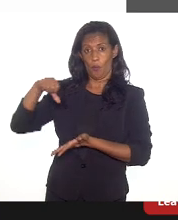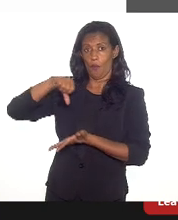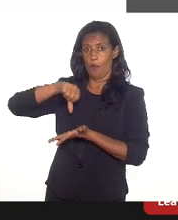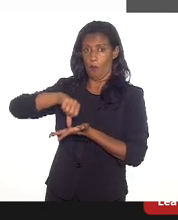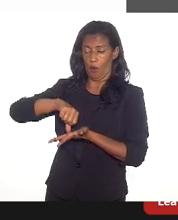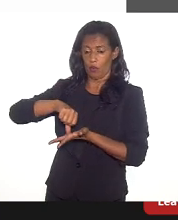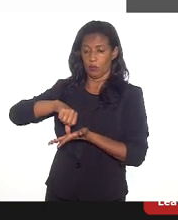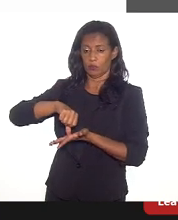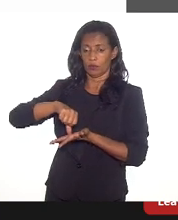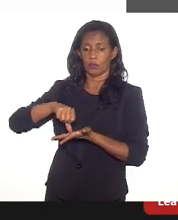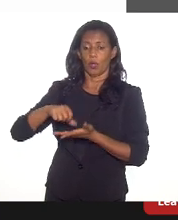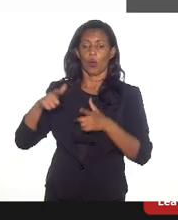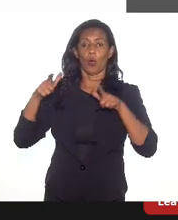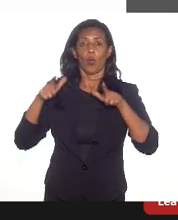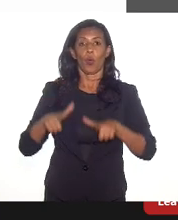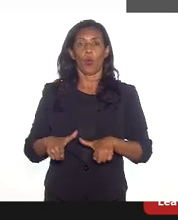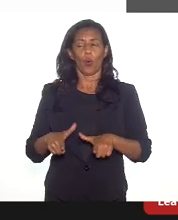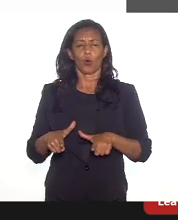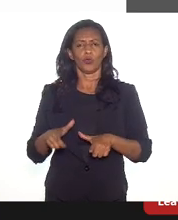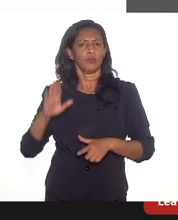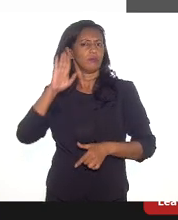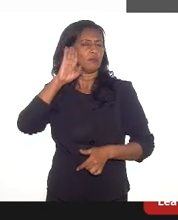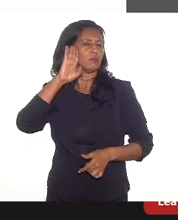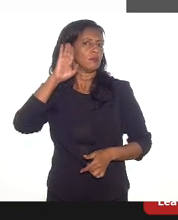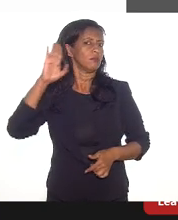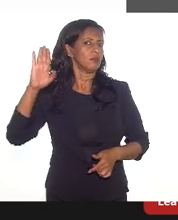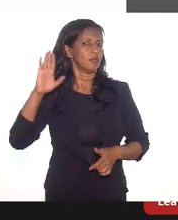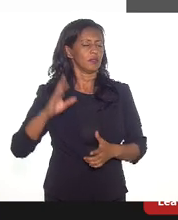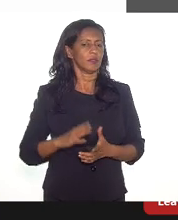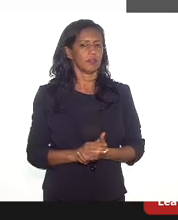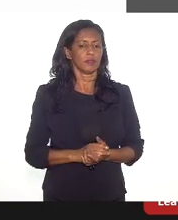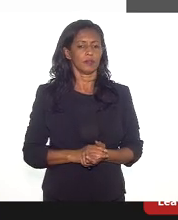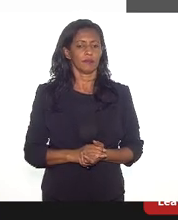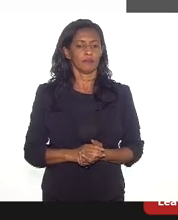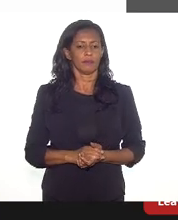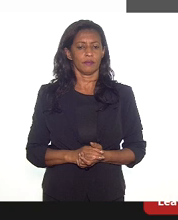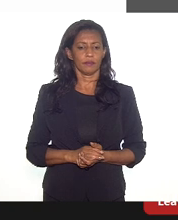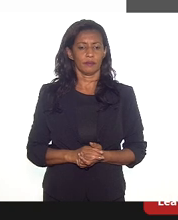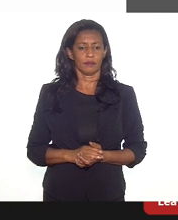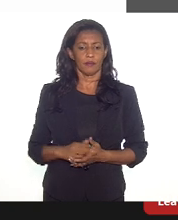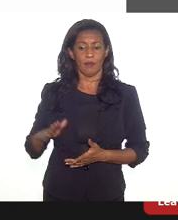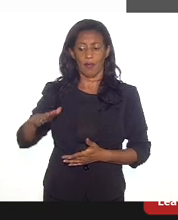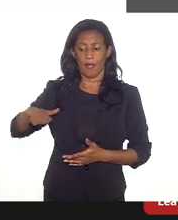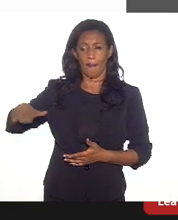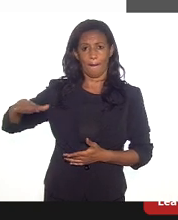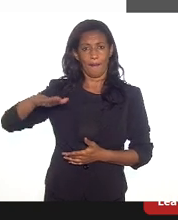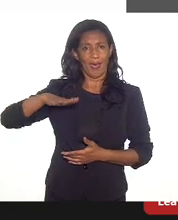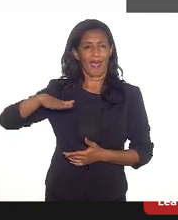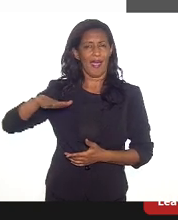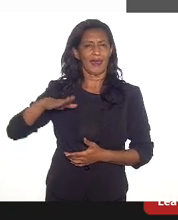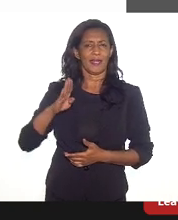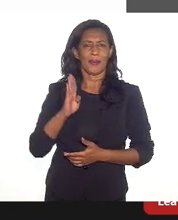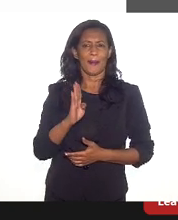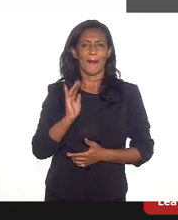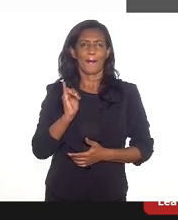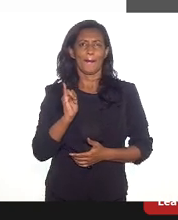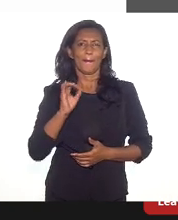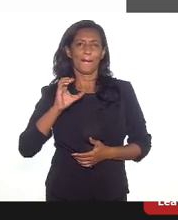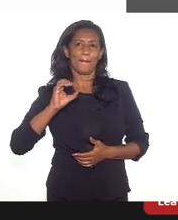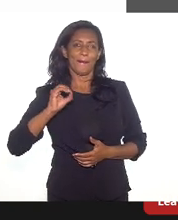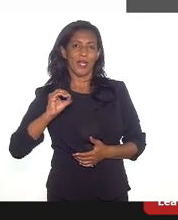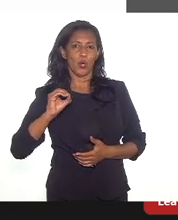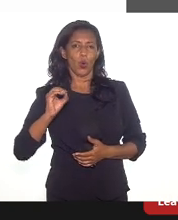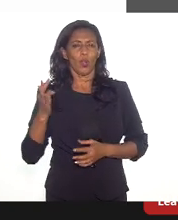onde junta principalmente a área de biotecnologia, ou seja, com